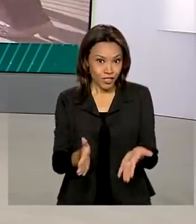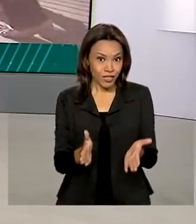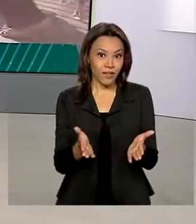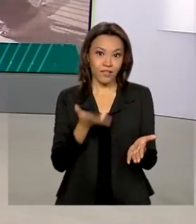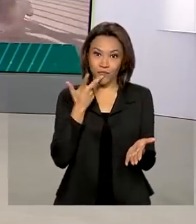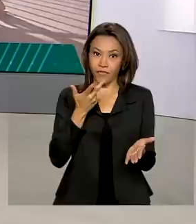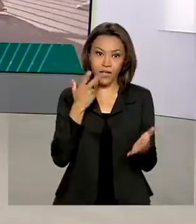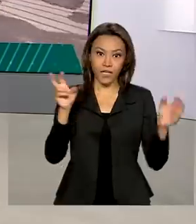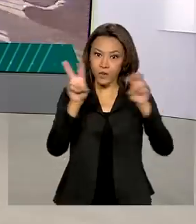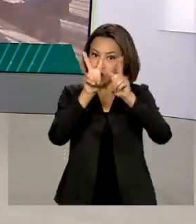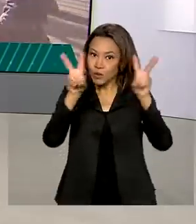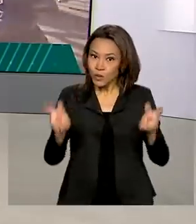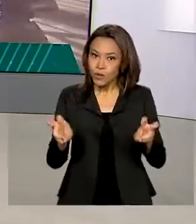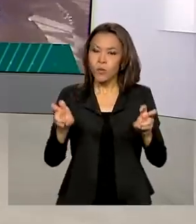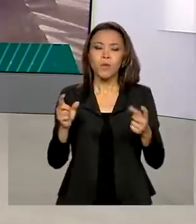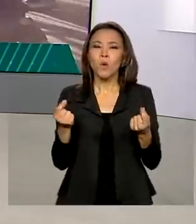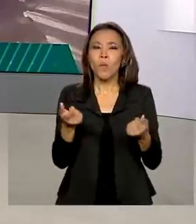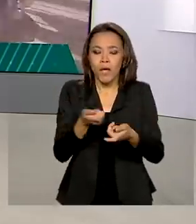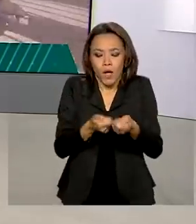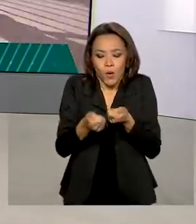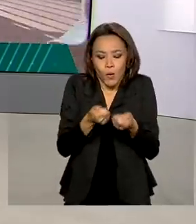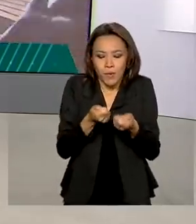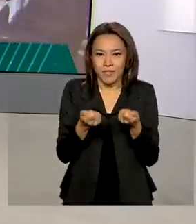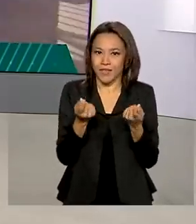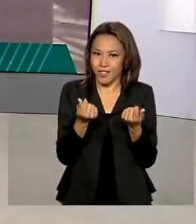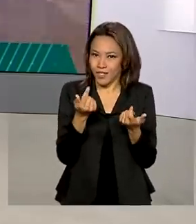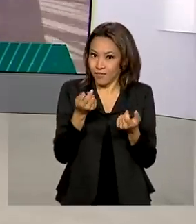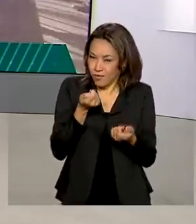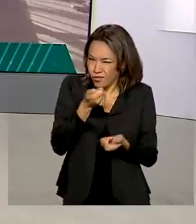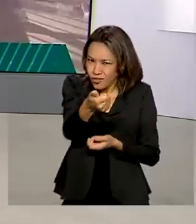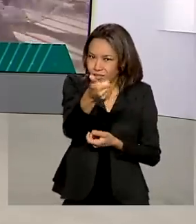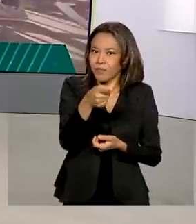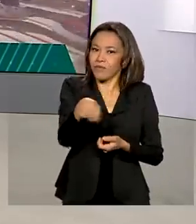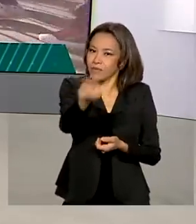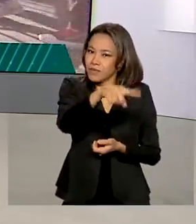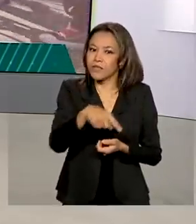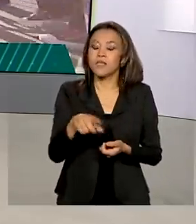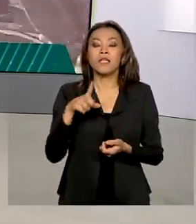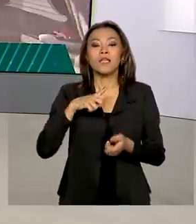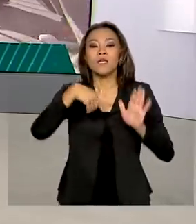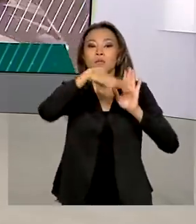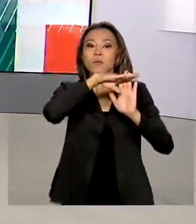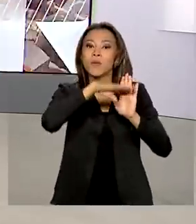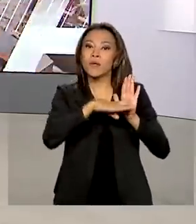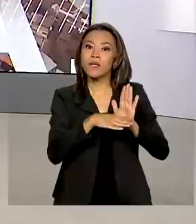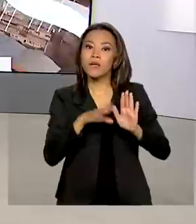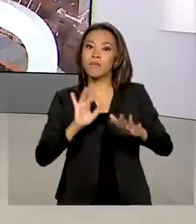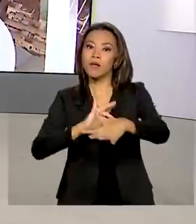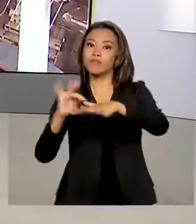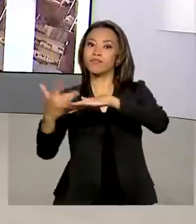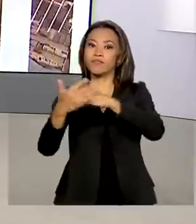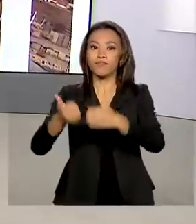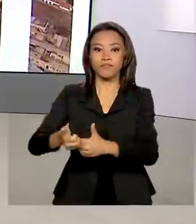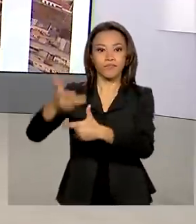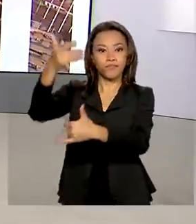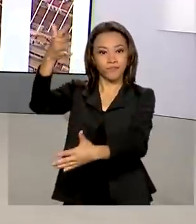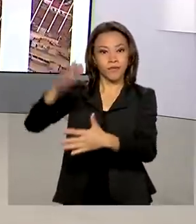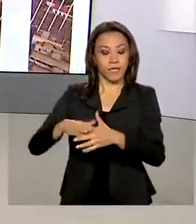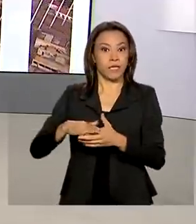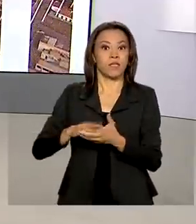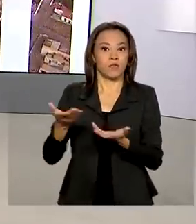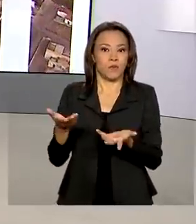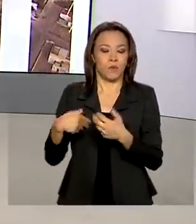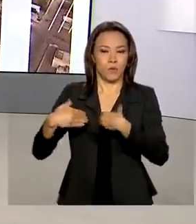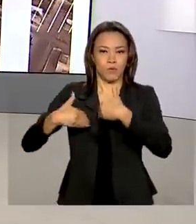estamos falando de maneiras de economizar, vai aí mais uma dica. Um programa nas redes sociais do Ministério da Agricultura